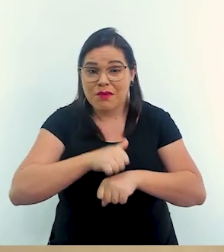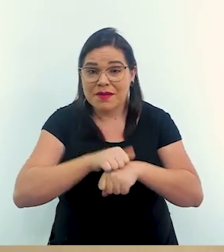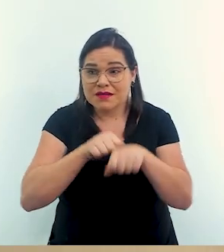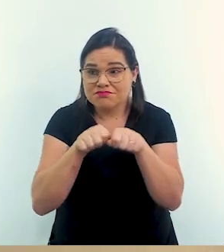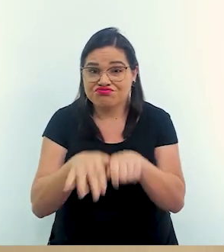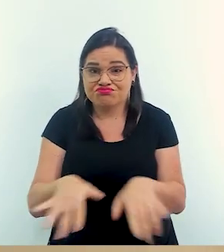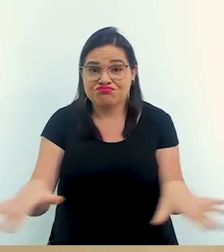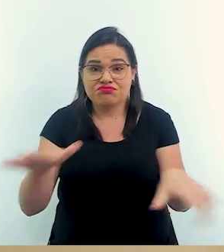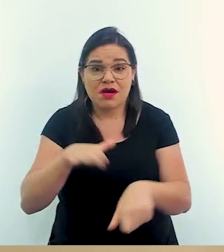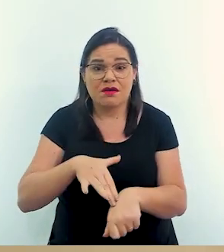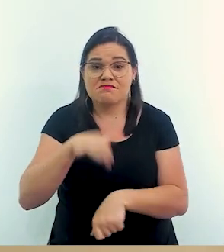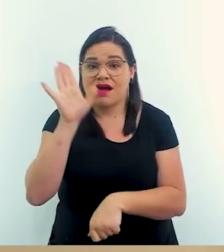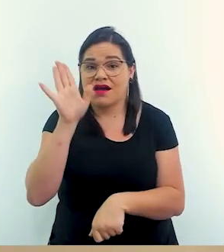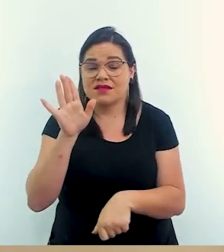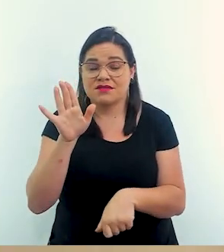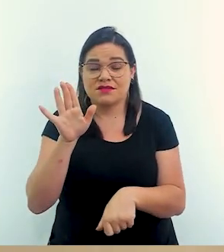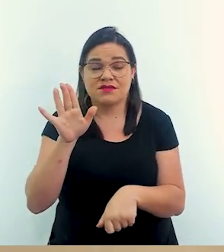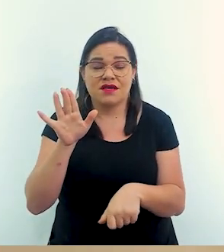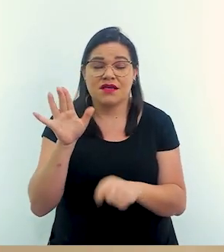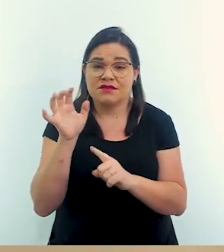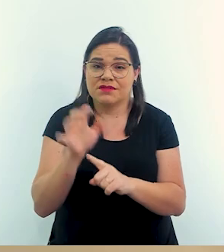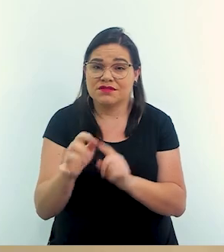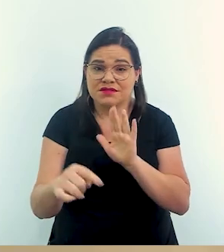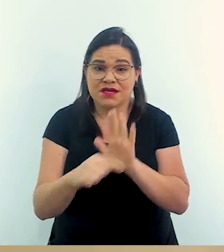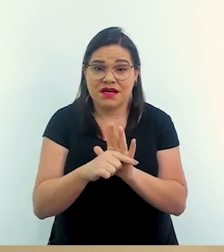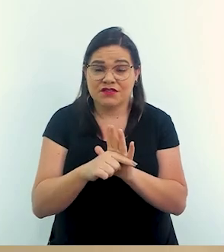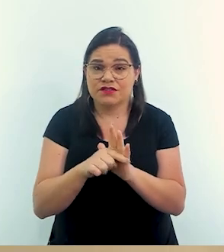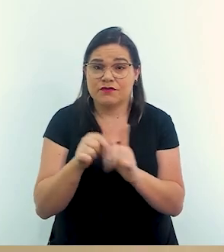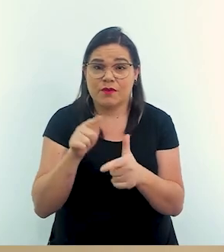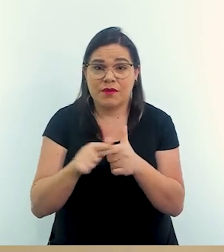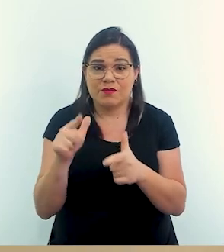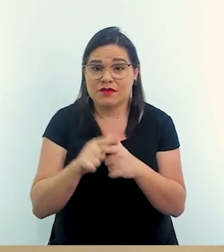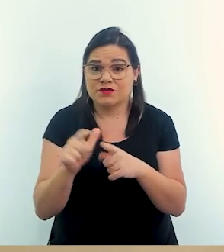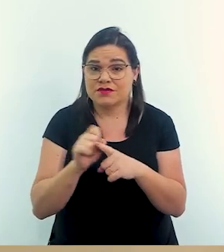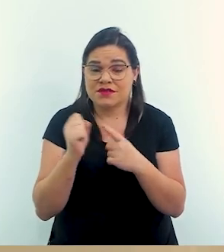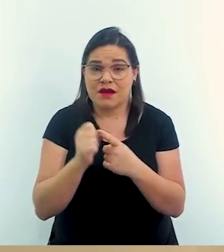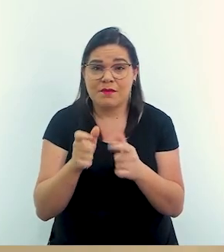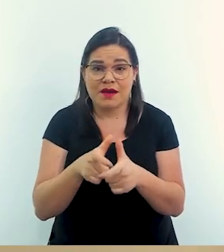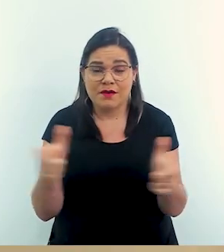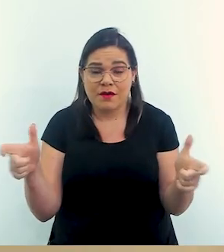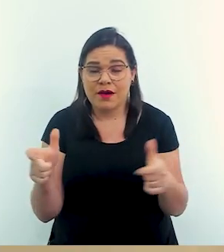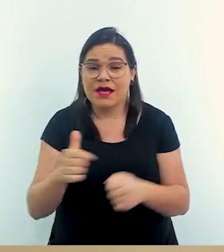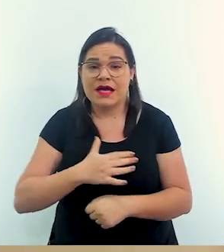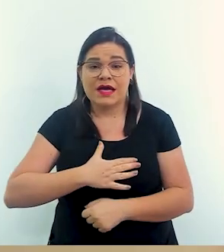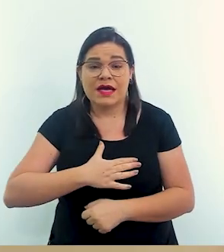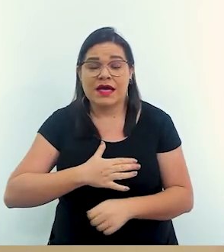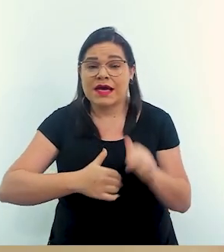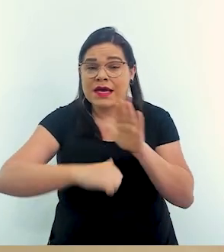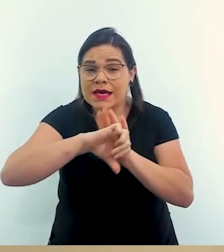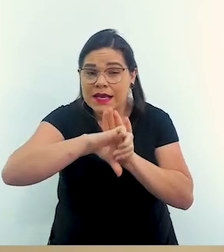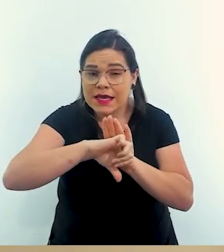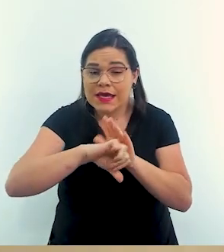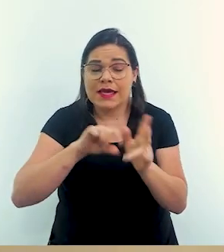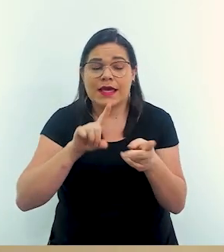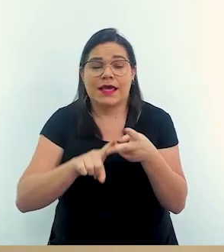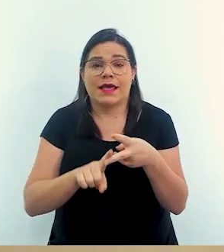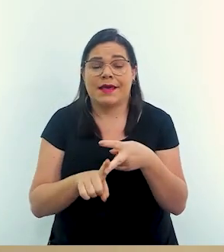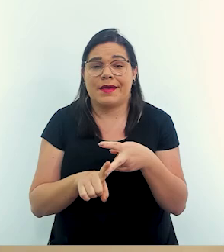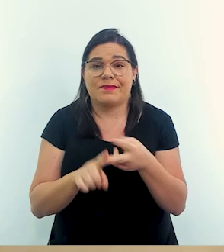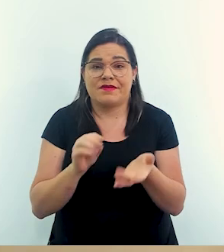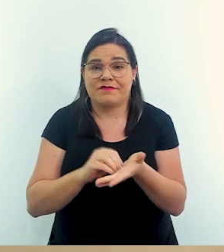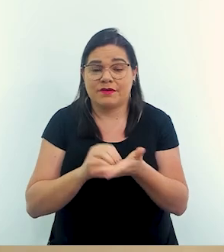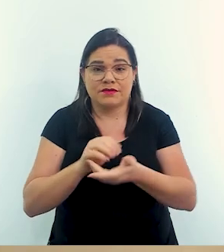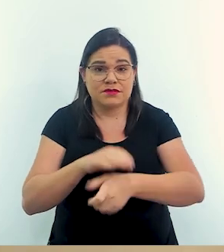desencadear outras questões sociais, outros problemas sociais, de segurança, aumento de criminalidade, enfim, uma série de coisas.